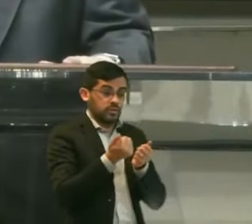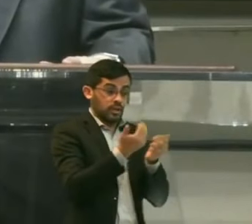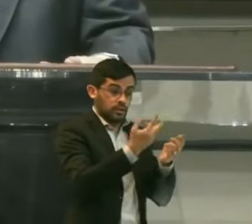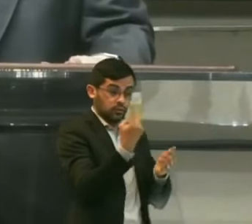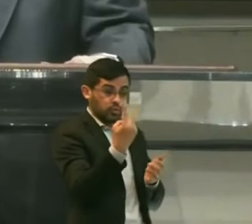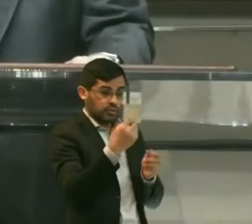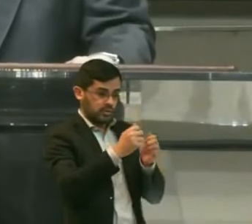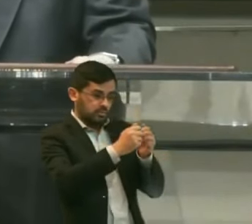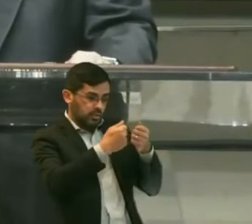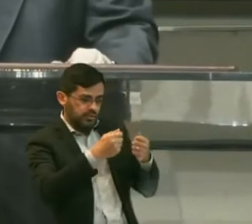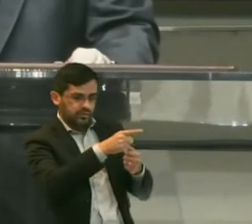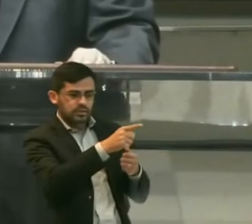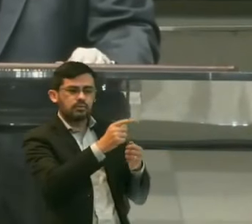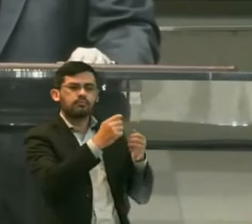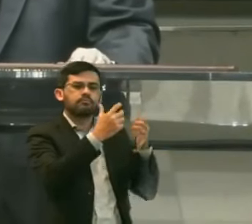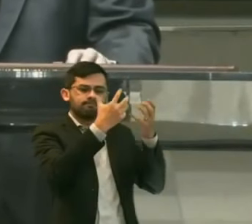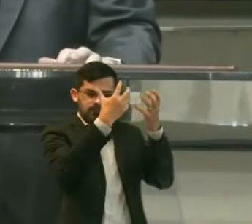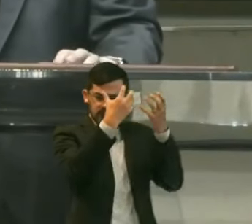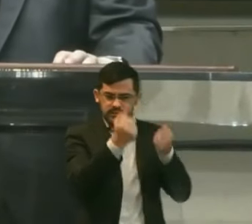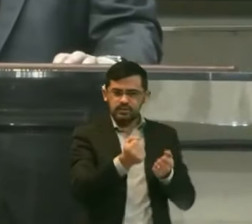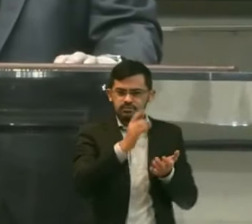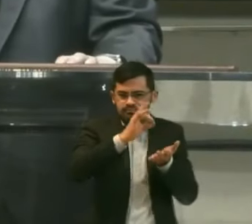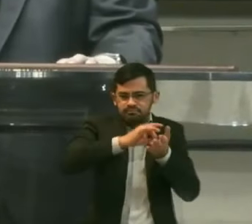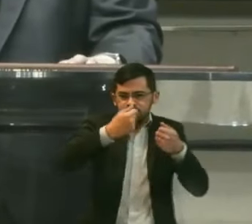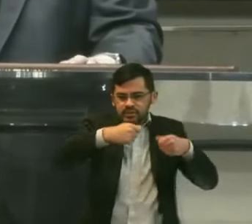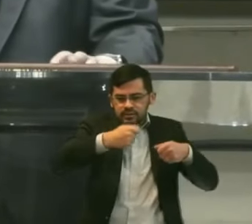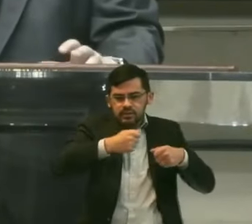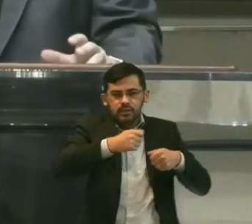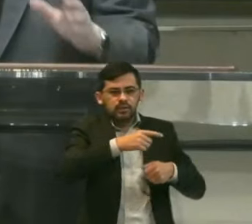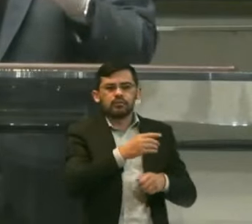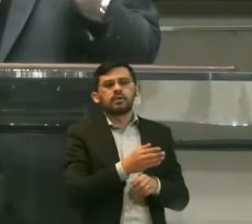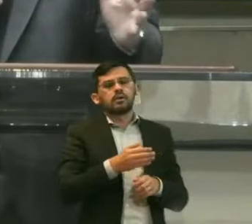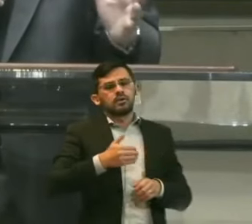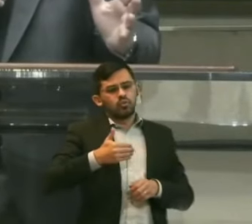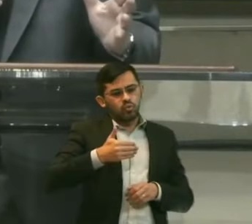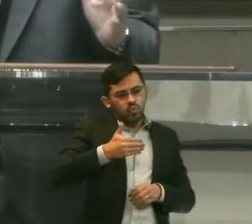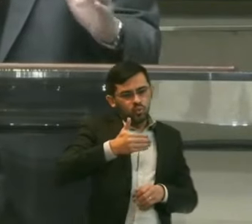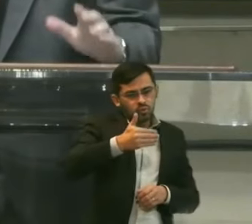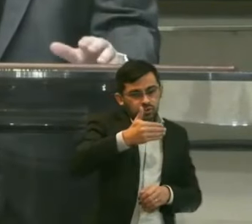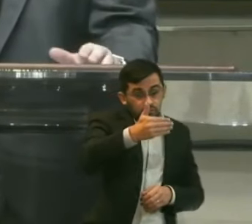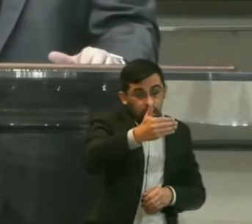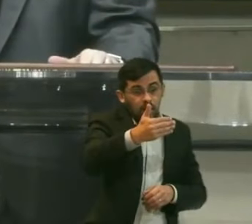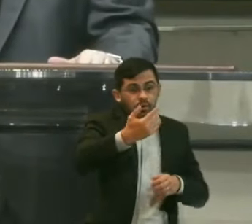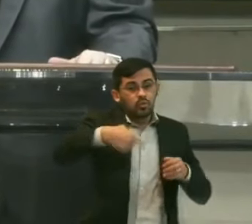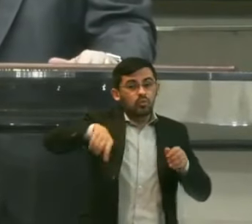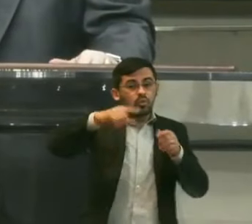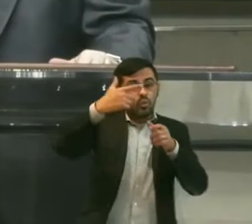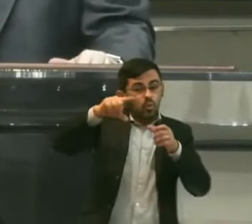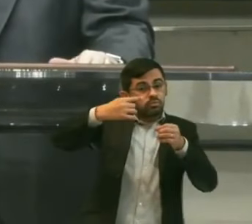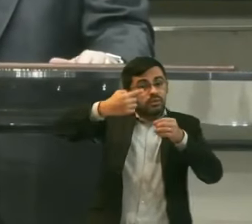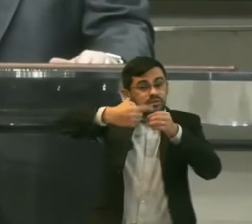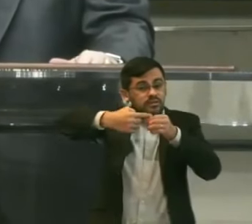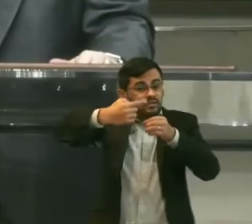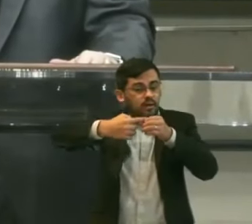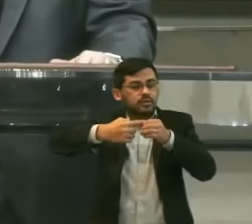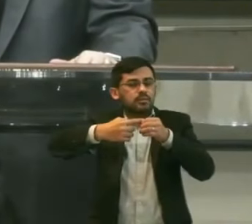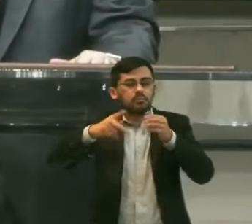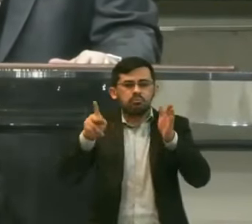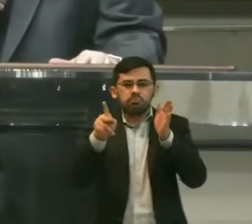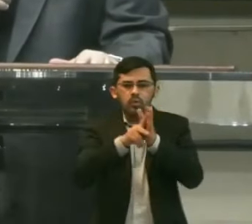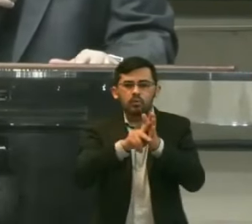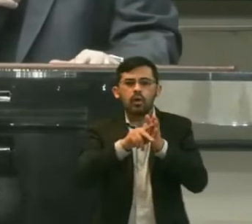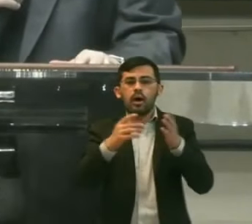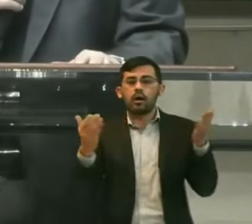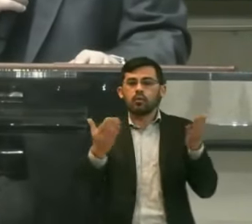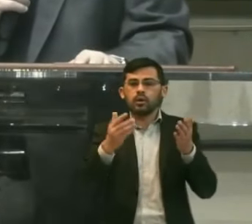pães Que você deve aceitar E então Você seguirá Para Jebiá Elohim Onde está